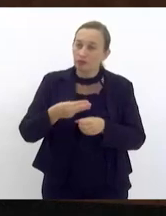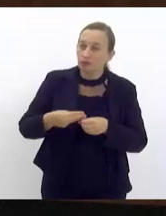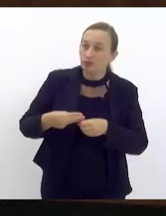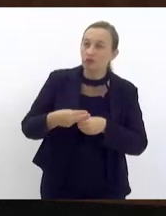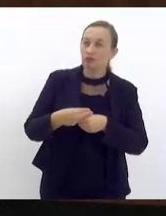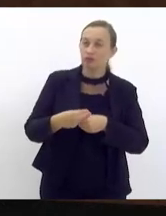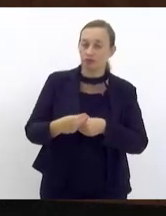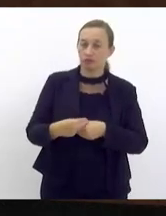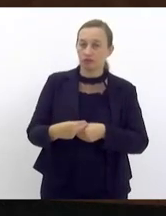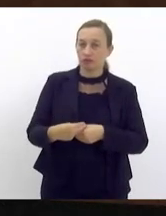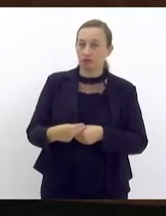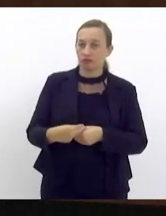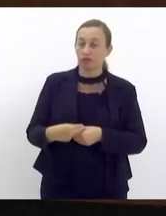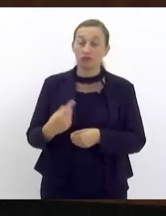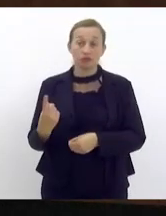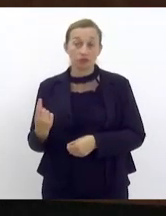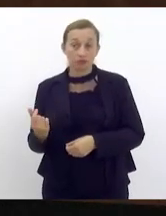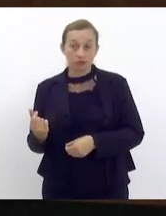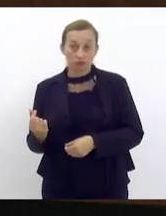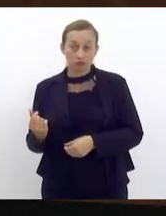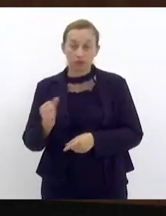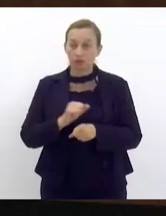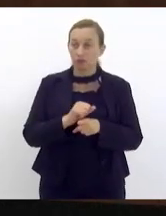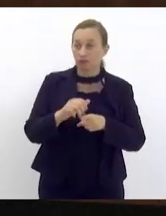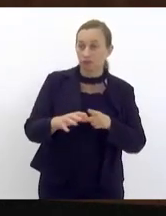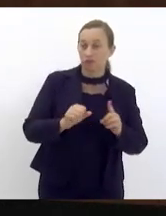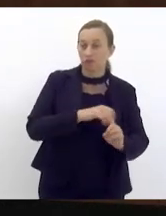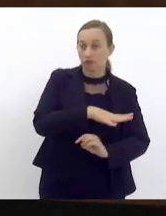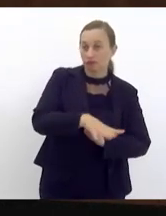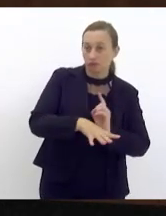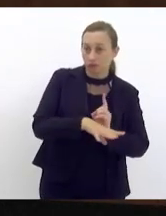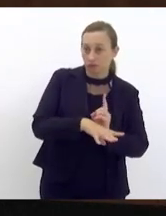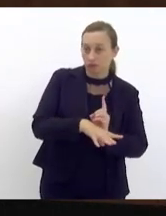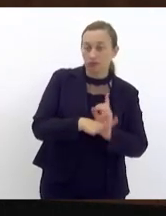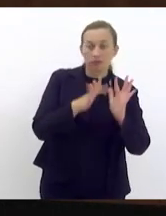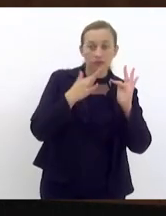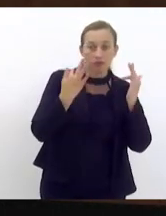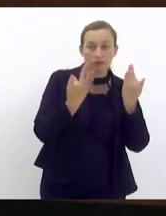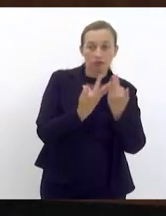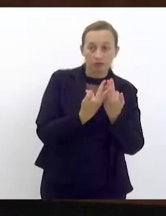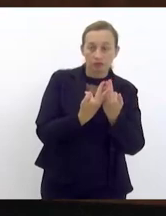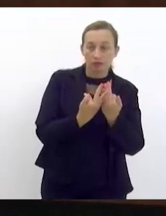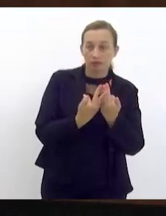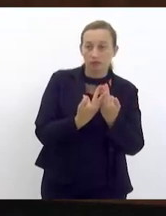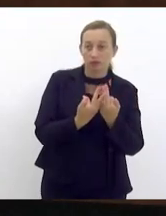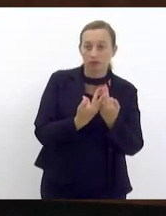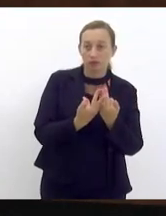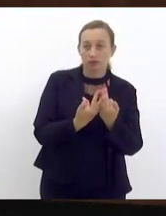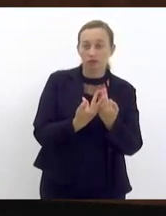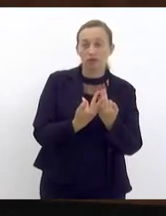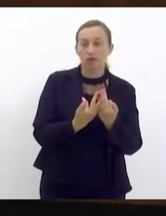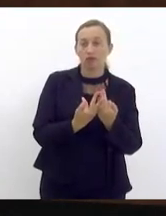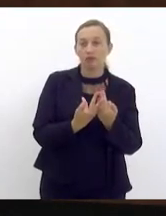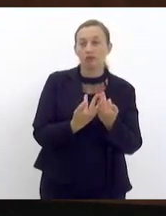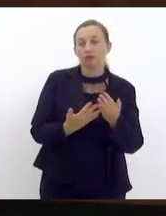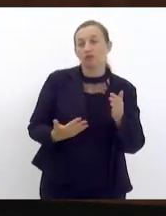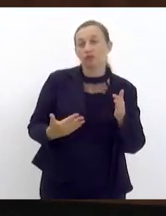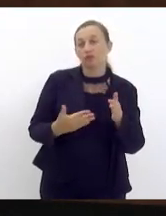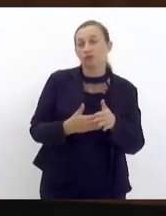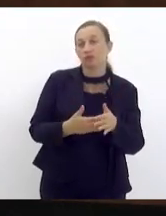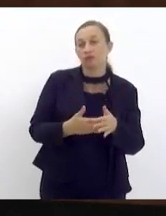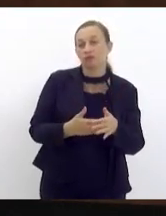estabelecendo que o valor do aluguel social para as famílias que possuam até